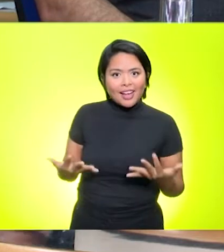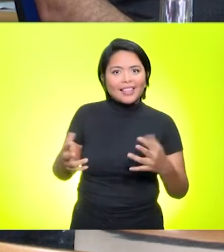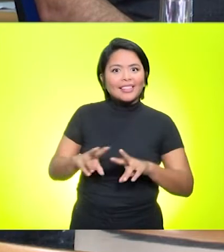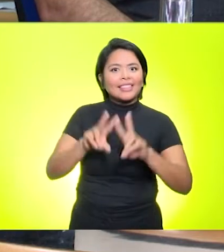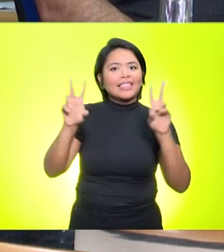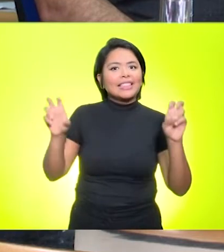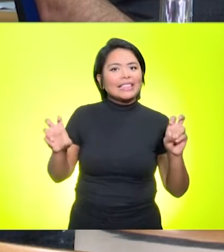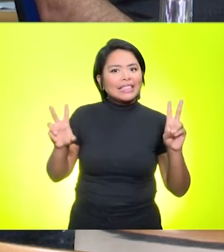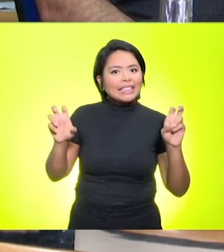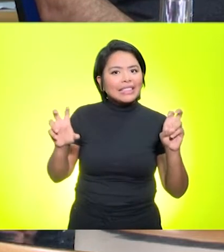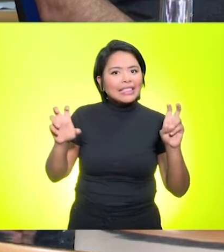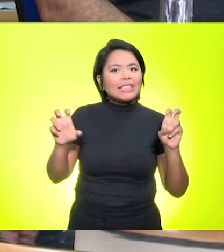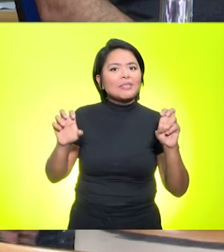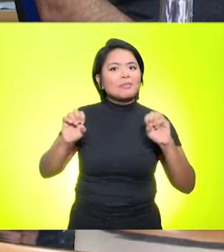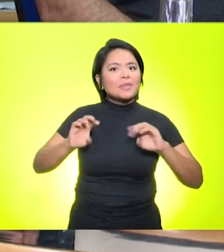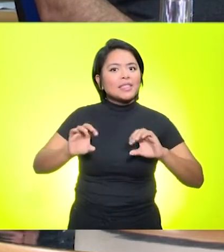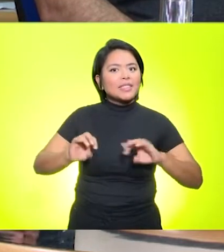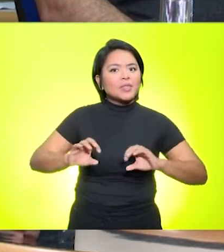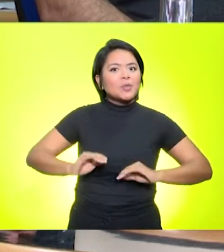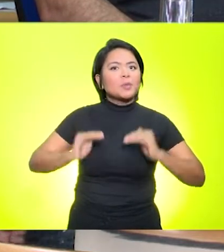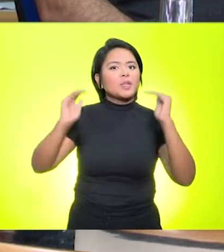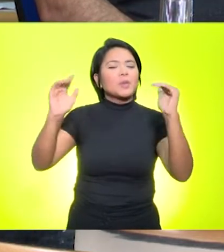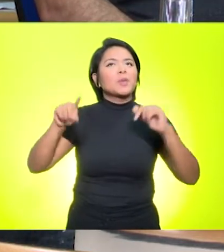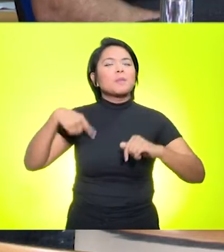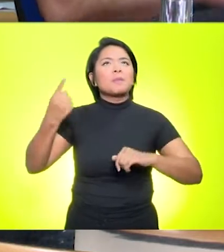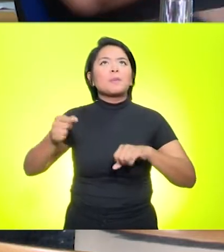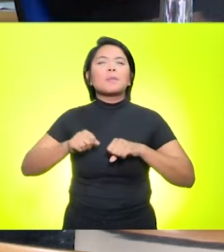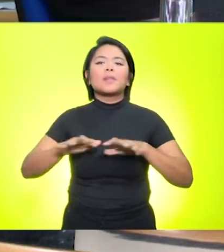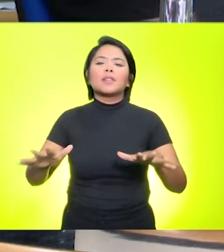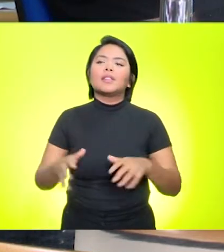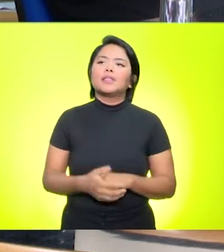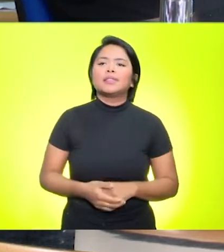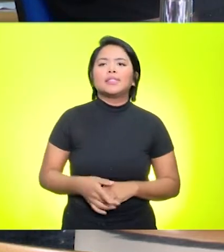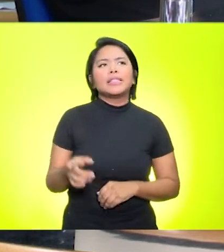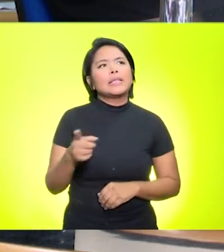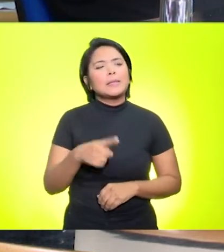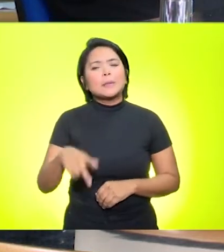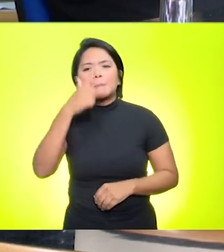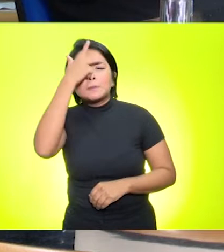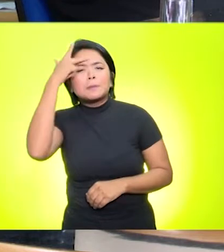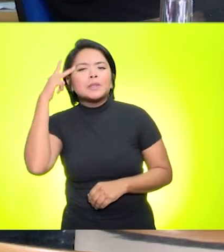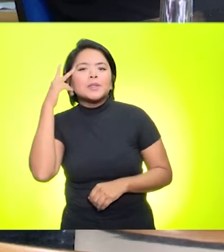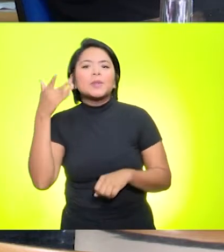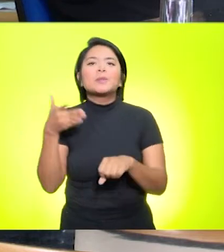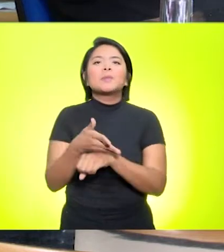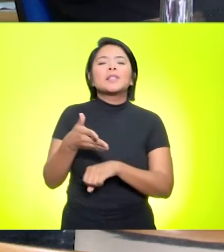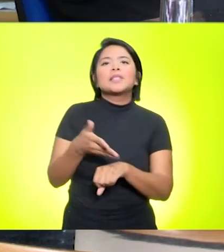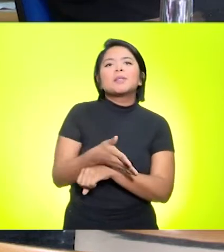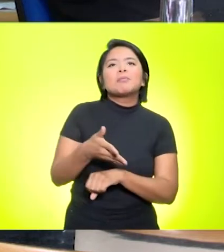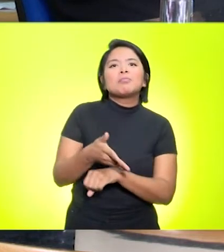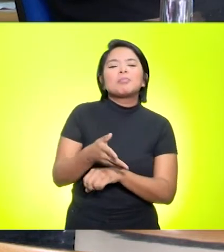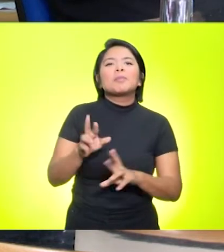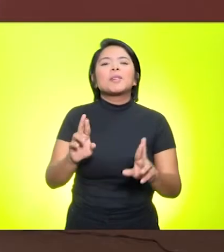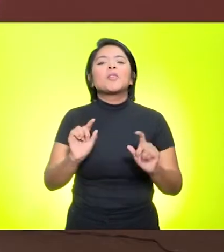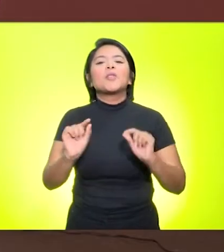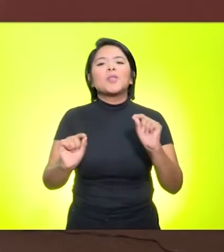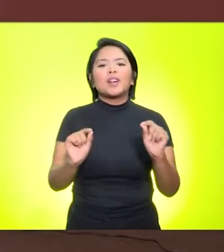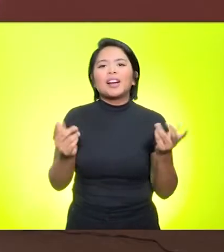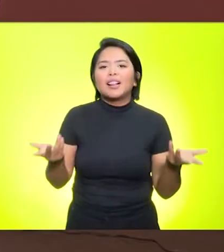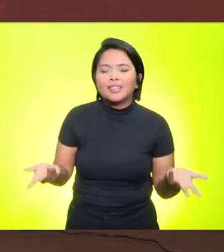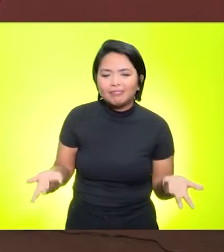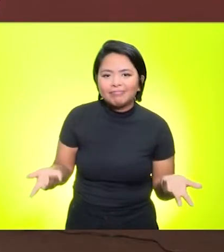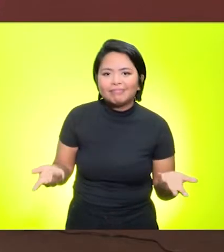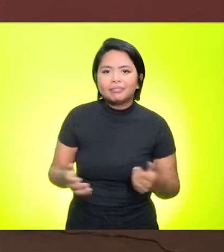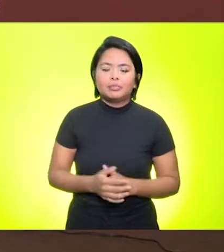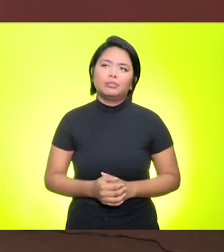educação superior no mundo pós-pandemia. Então, o que o público pode esperar sobre a palestra hoje à noite? Então,